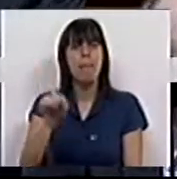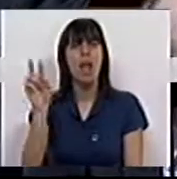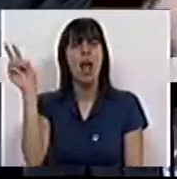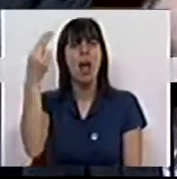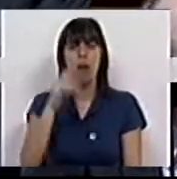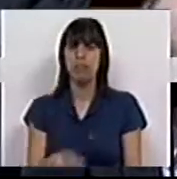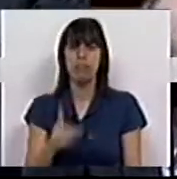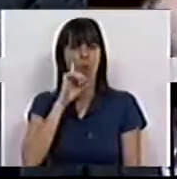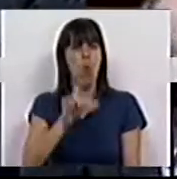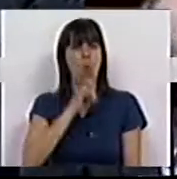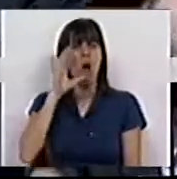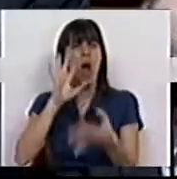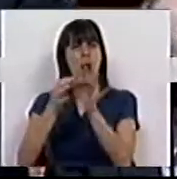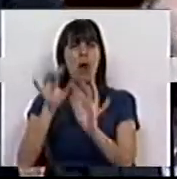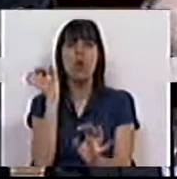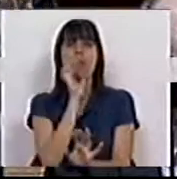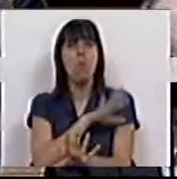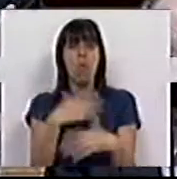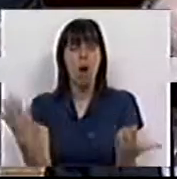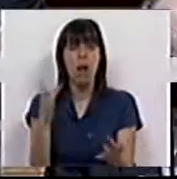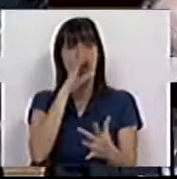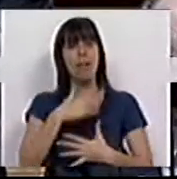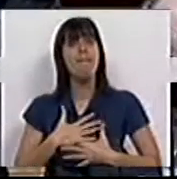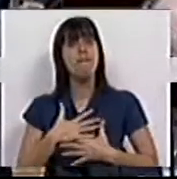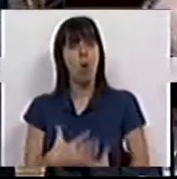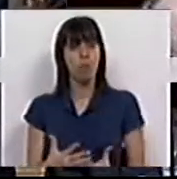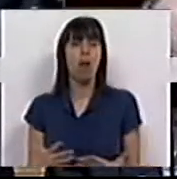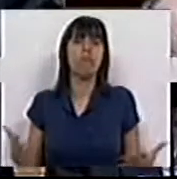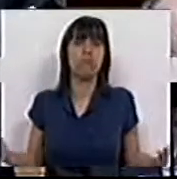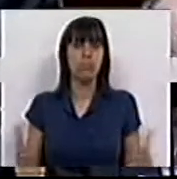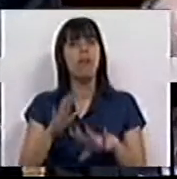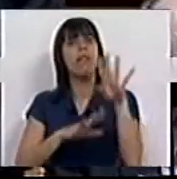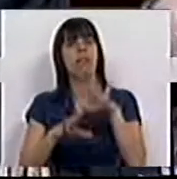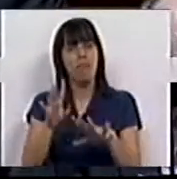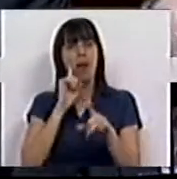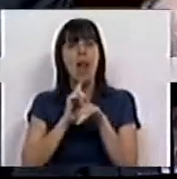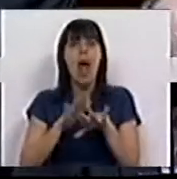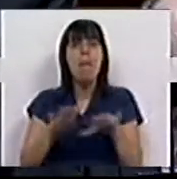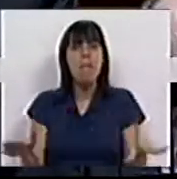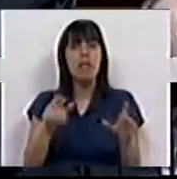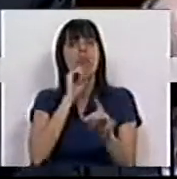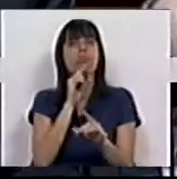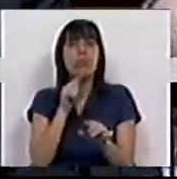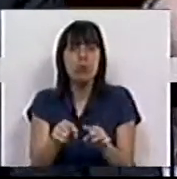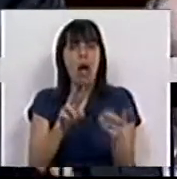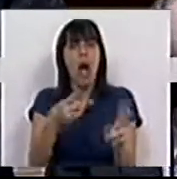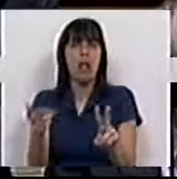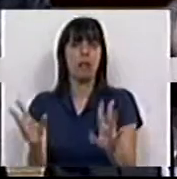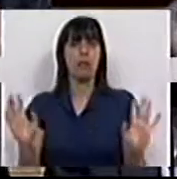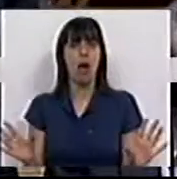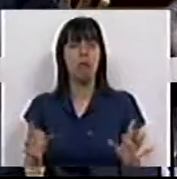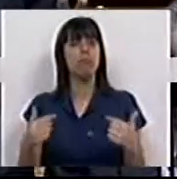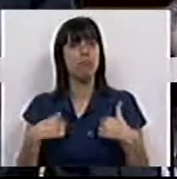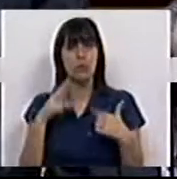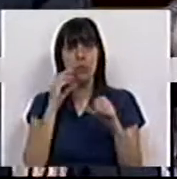euros. Não faz sentido. E por isso, se há vontade, então haja em cima da mesa possibilidade de alterar.